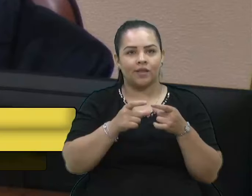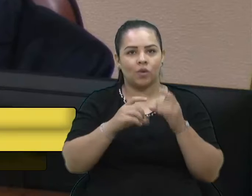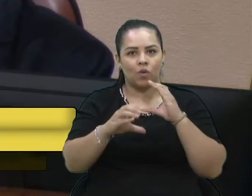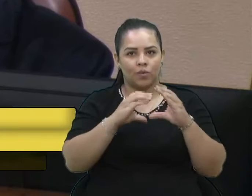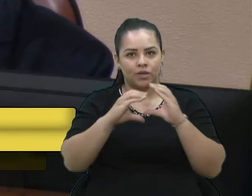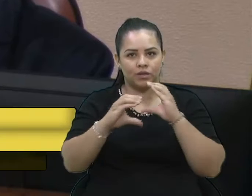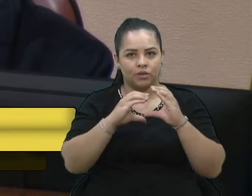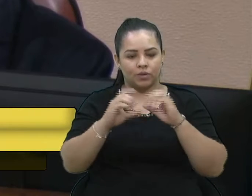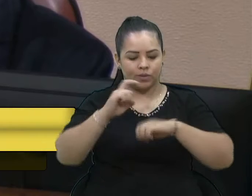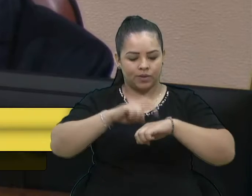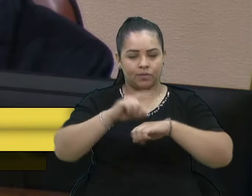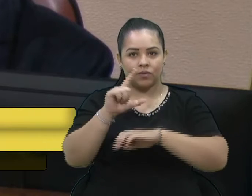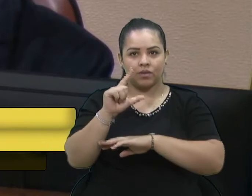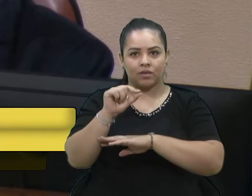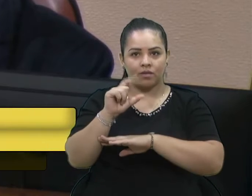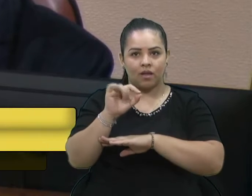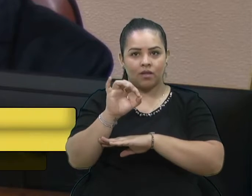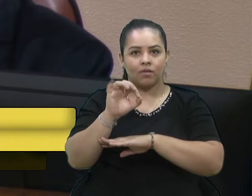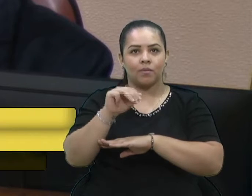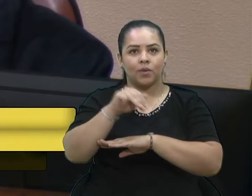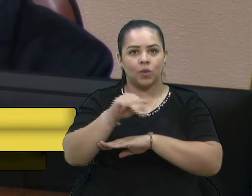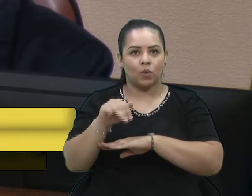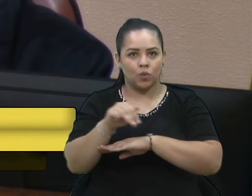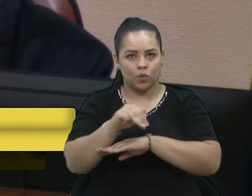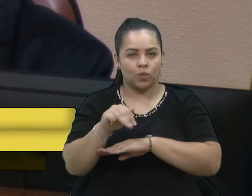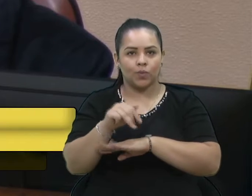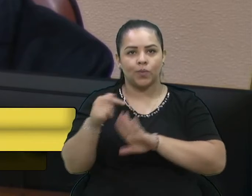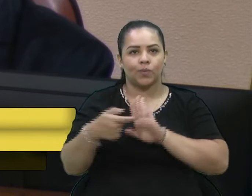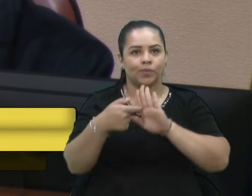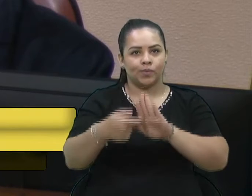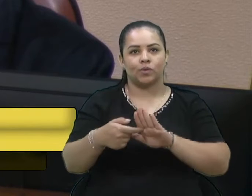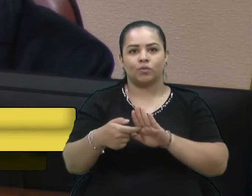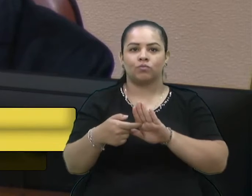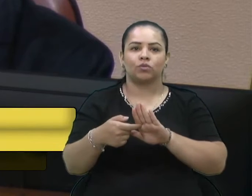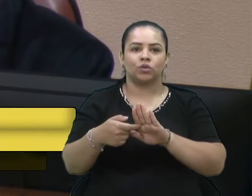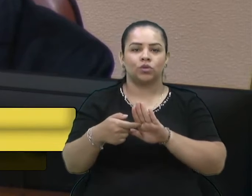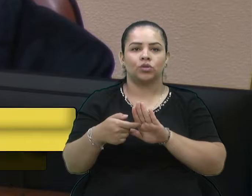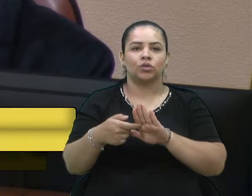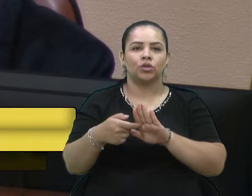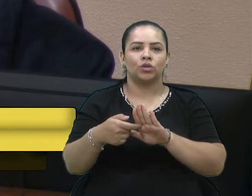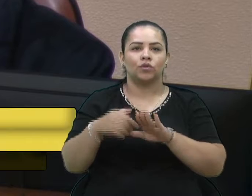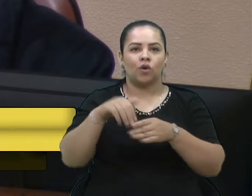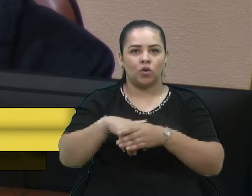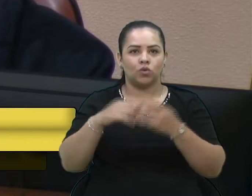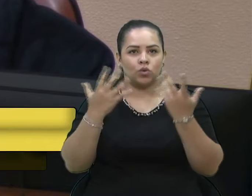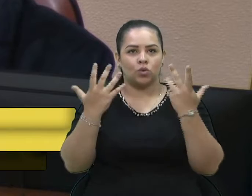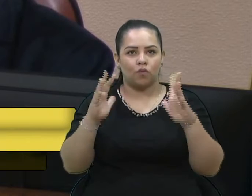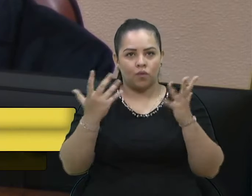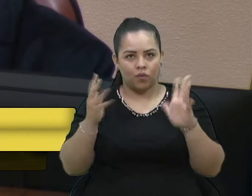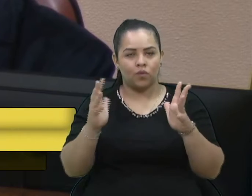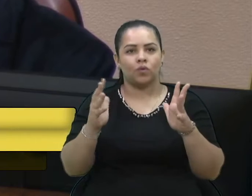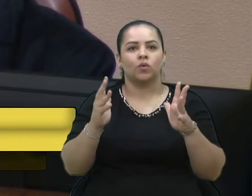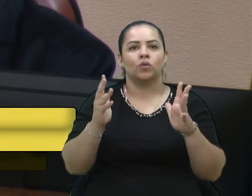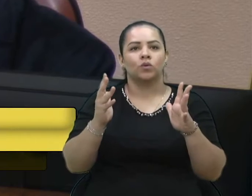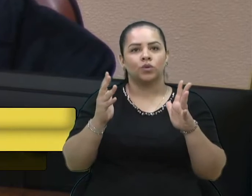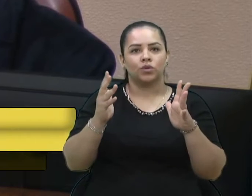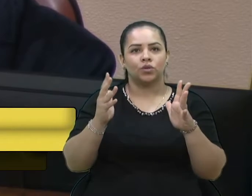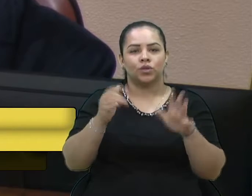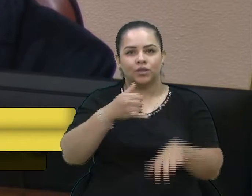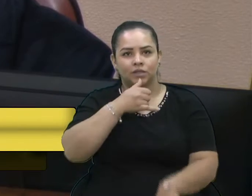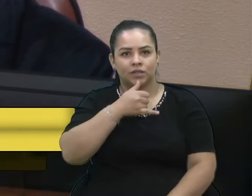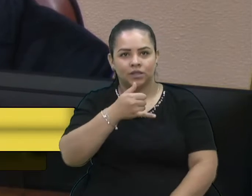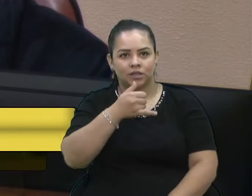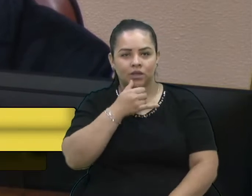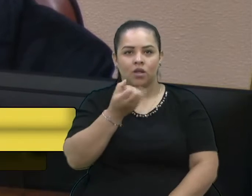Tempo de 10 minutos para a apresentação de votos de pesar de louvor ou de congratulações. A palavra está à